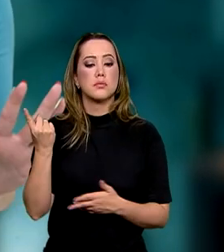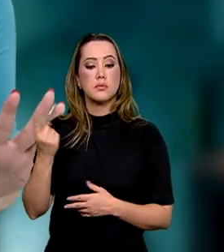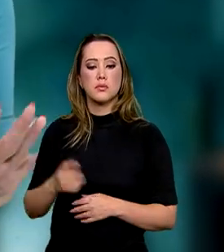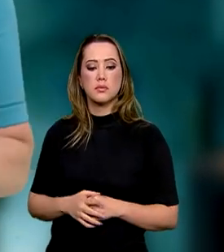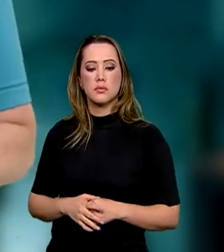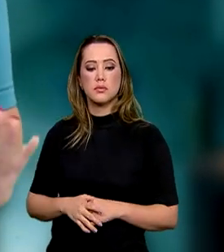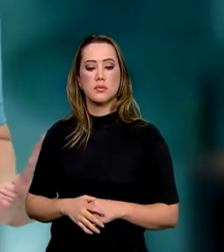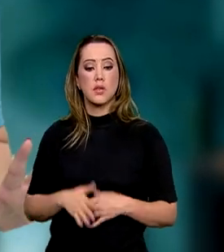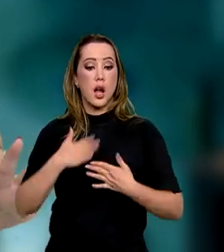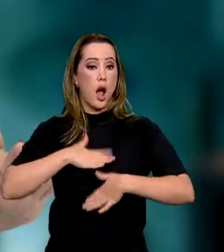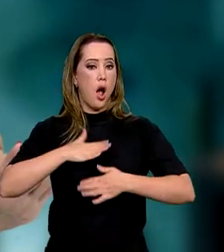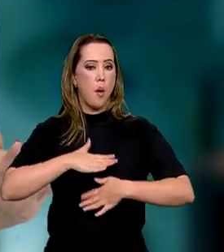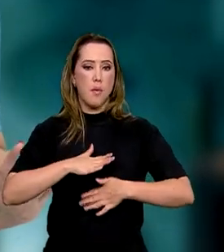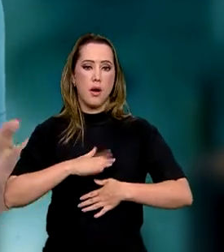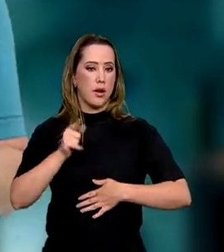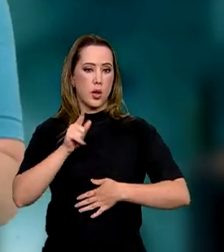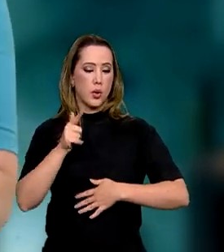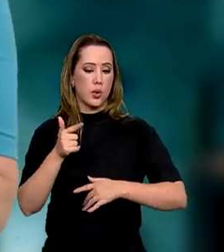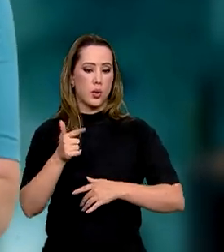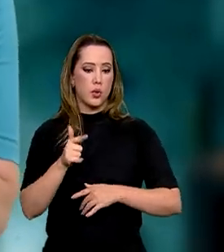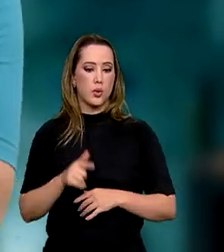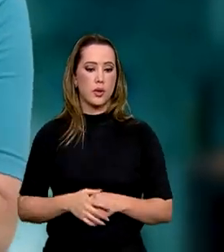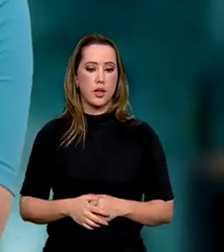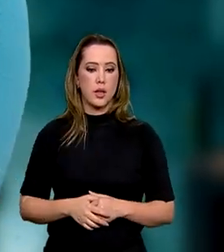Calma que ele não tem sete cabeças!